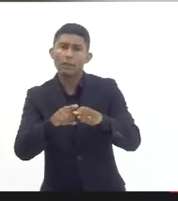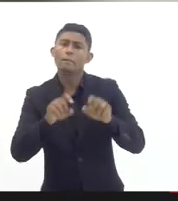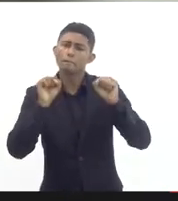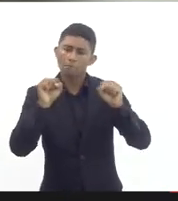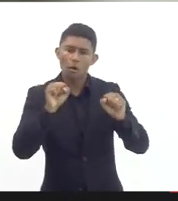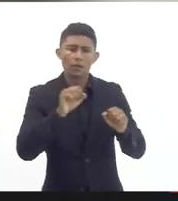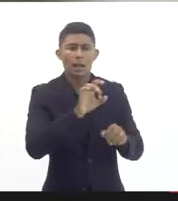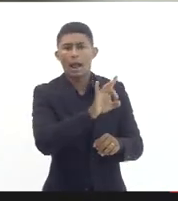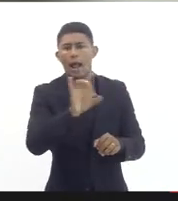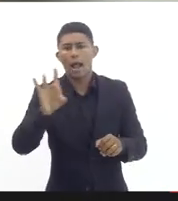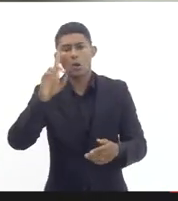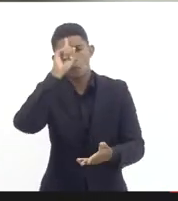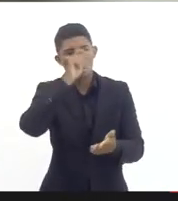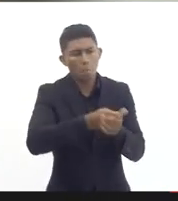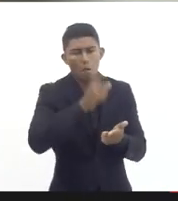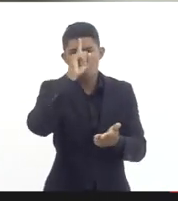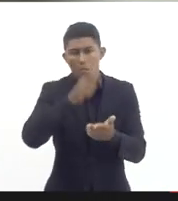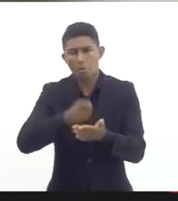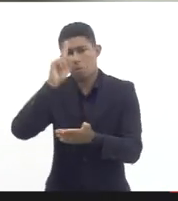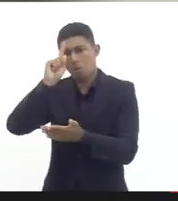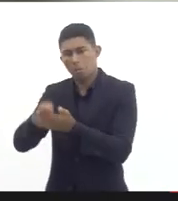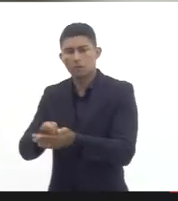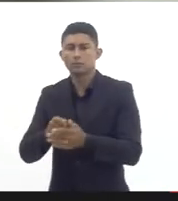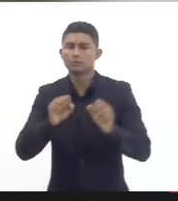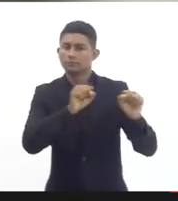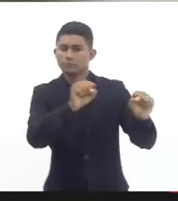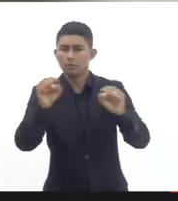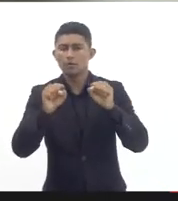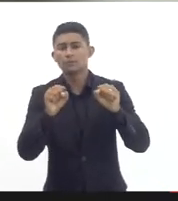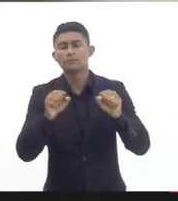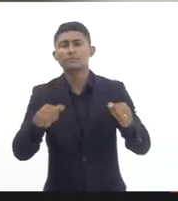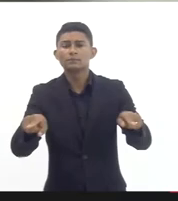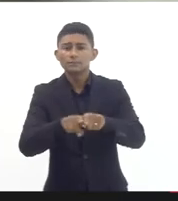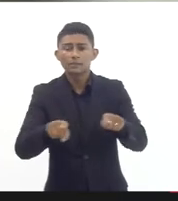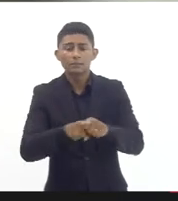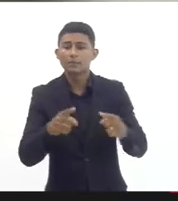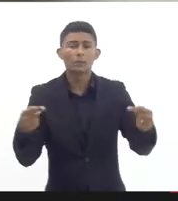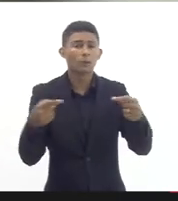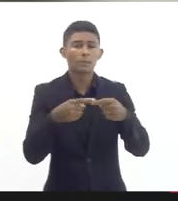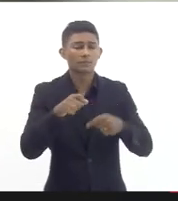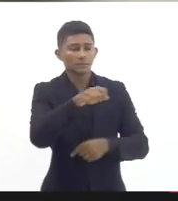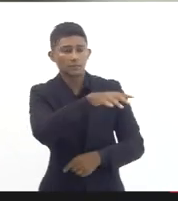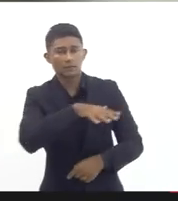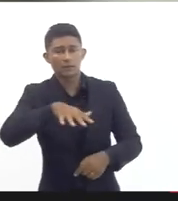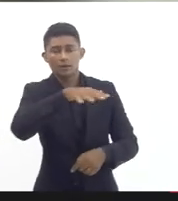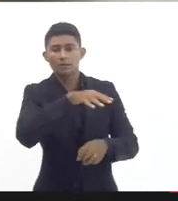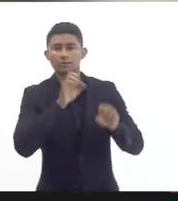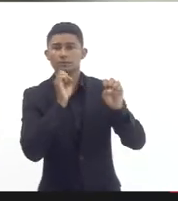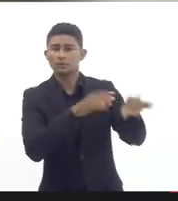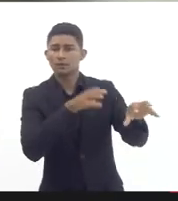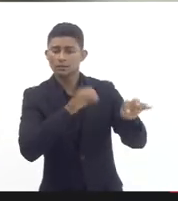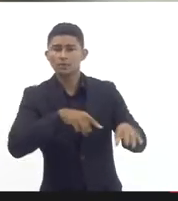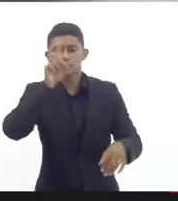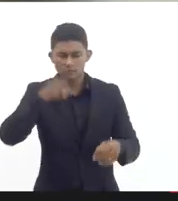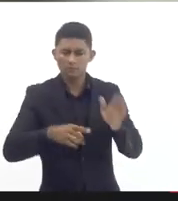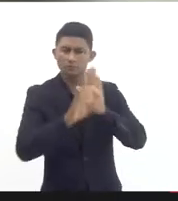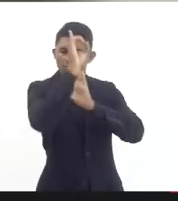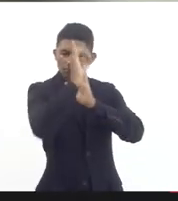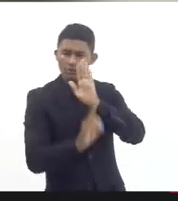municípios e principalmente se tratando do serviço público de educação a gente está tratando aqui de um direito fundamental